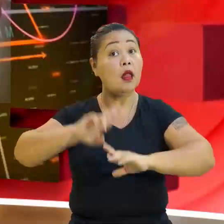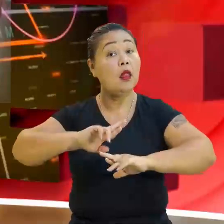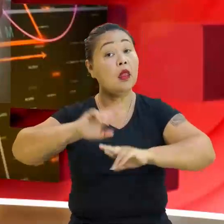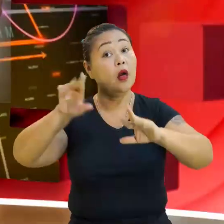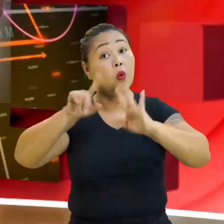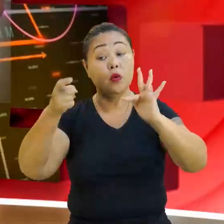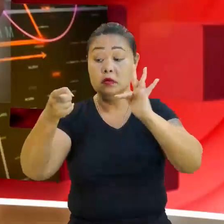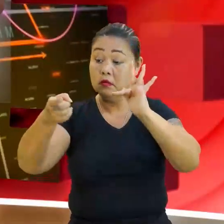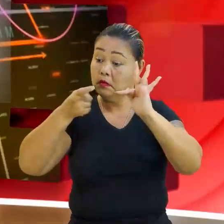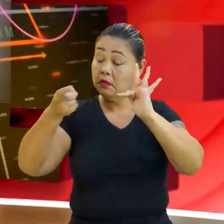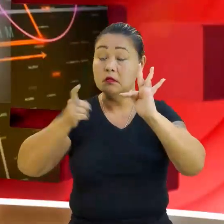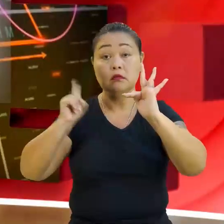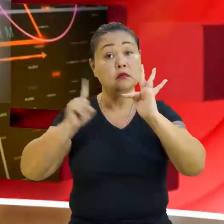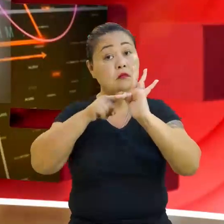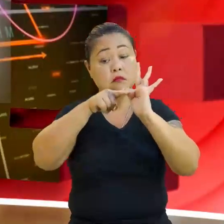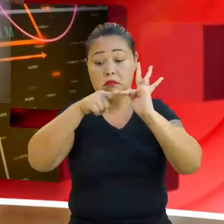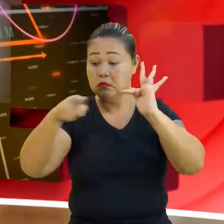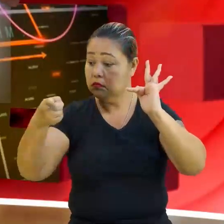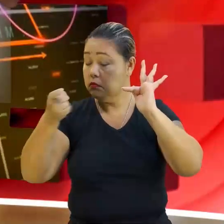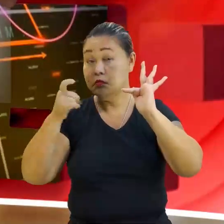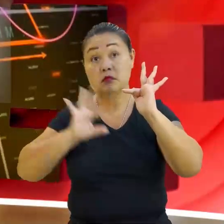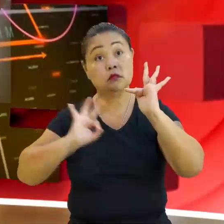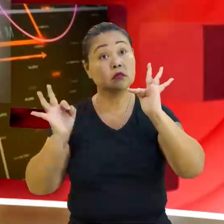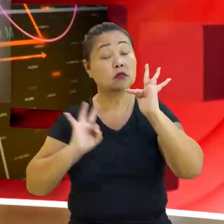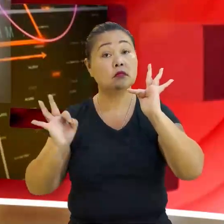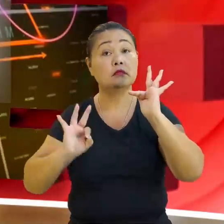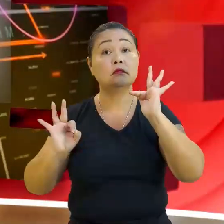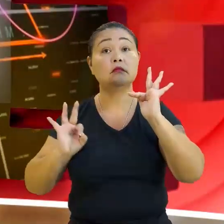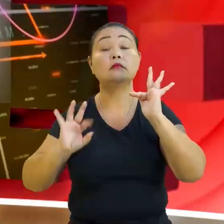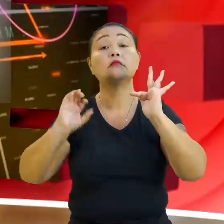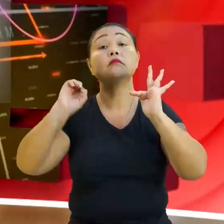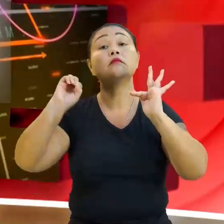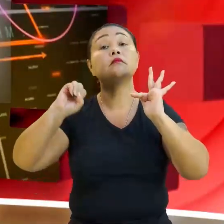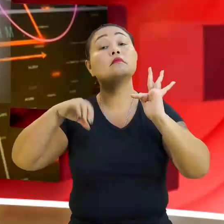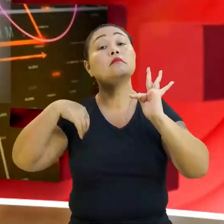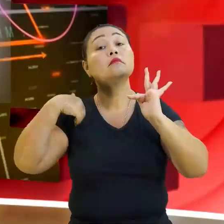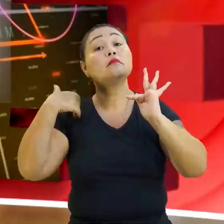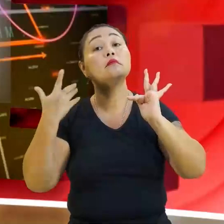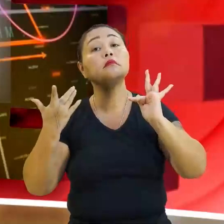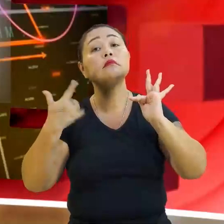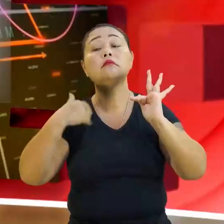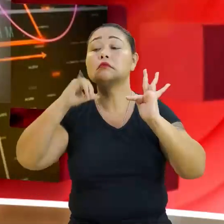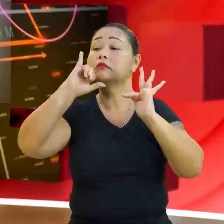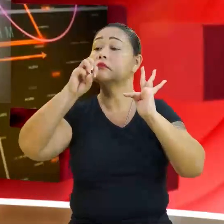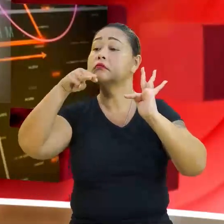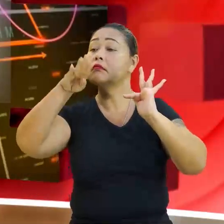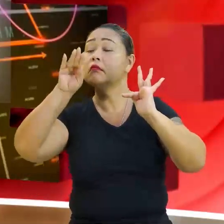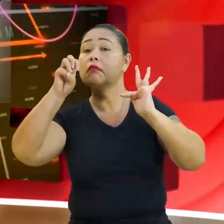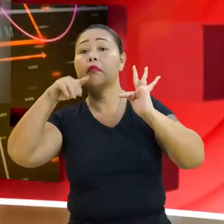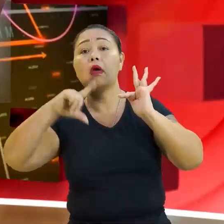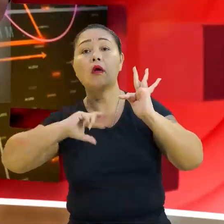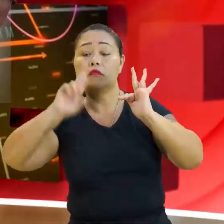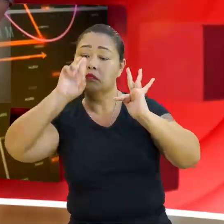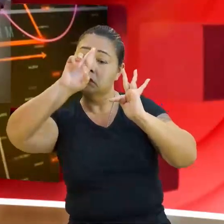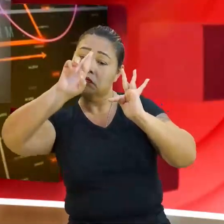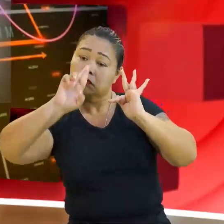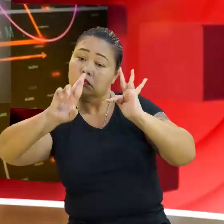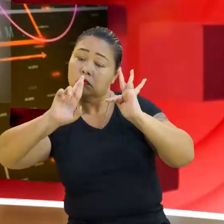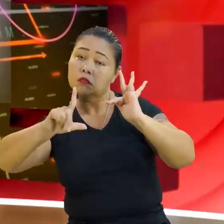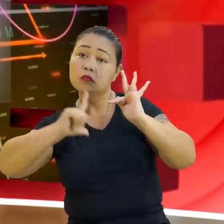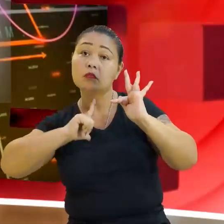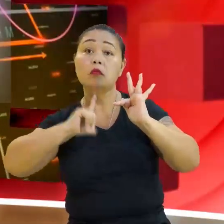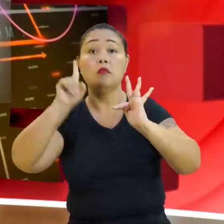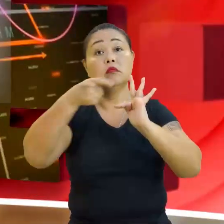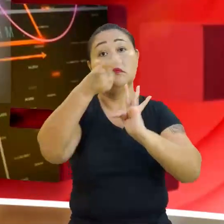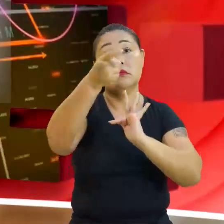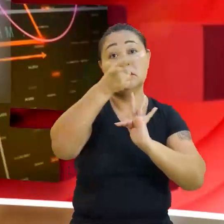X, não é os valores do X, são as nossas imagens. Vocês viram que nós pegamos um valor de X positivo,